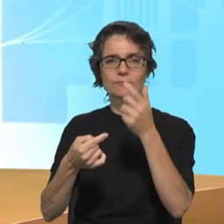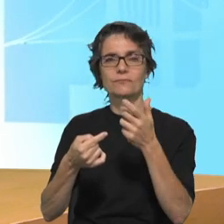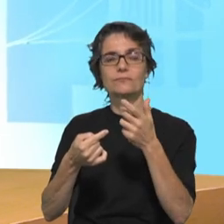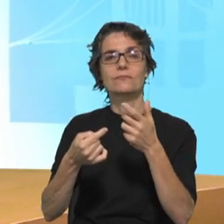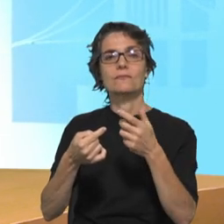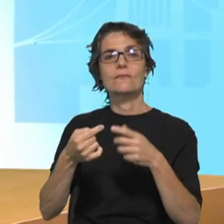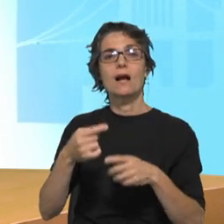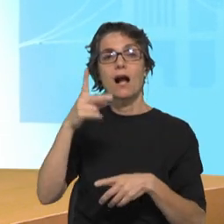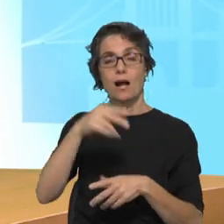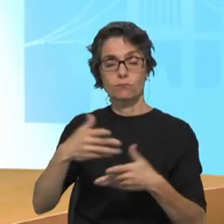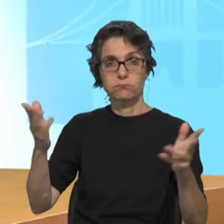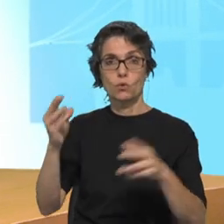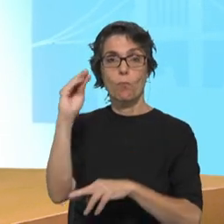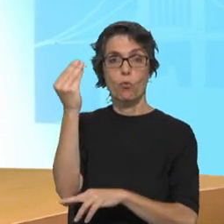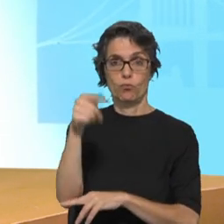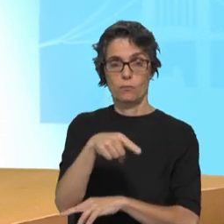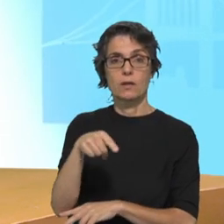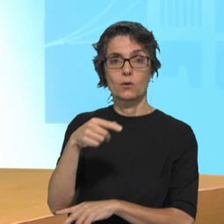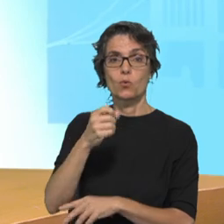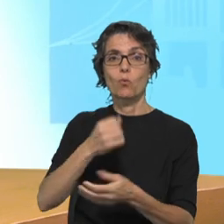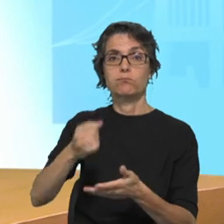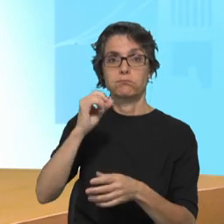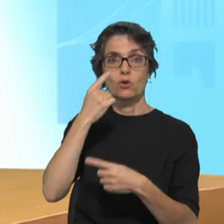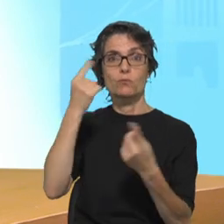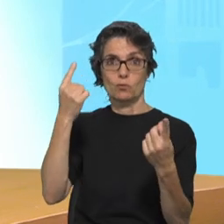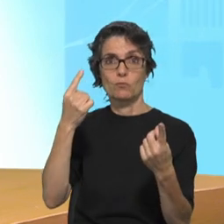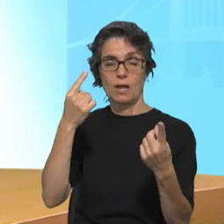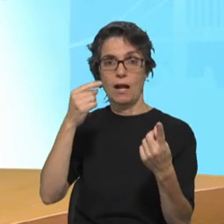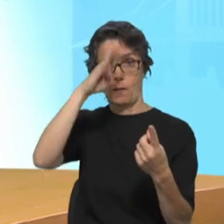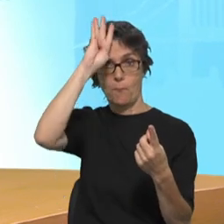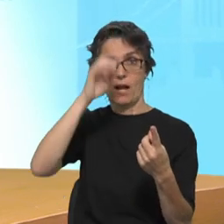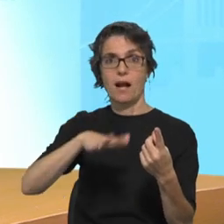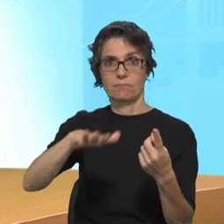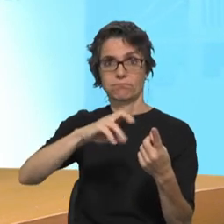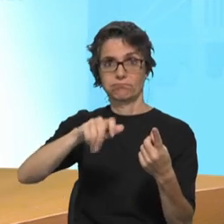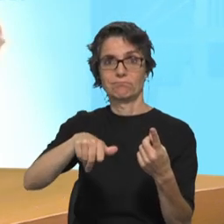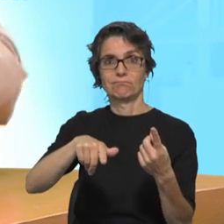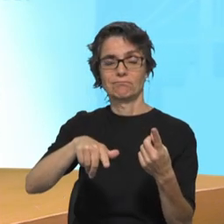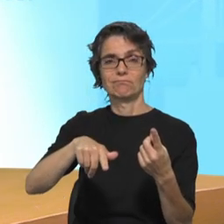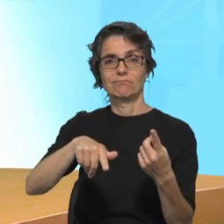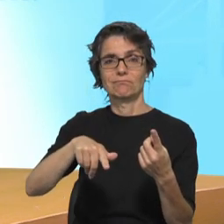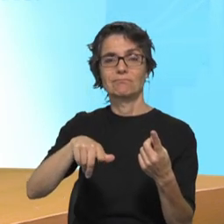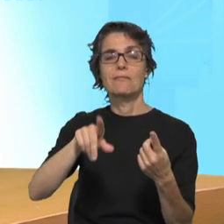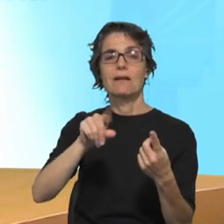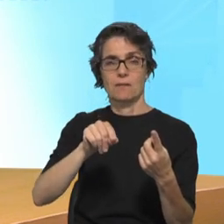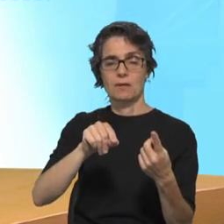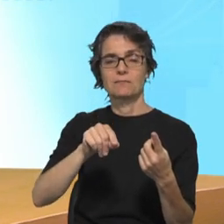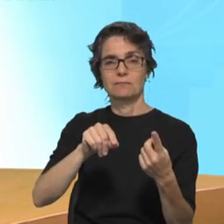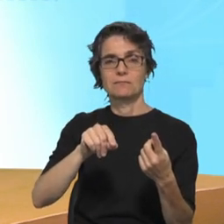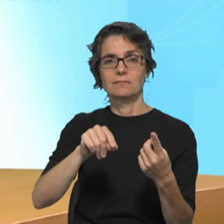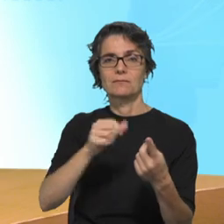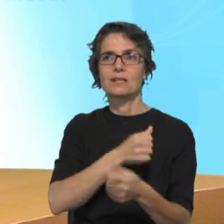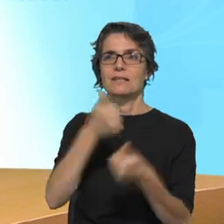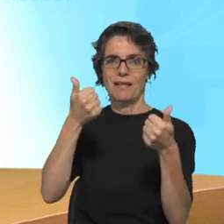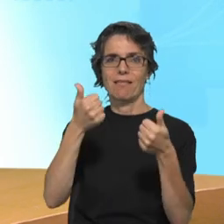monumento numa praça pública na cidade de Braga a marcar também no contexto urbano